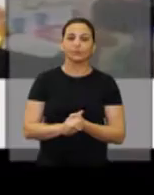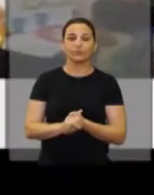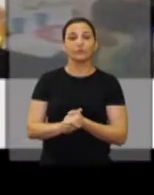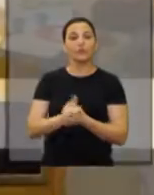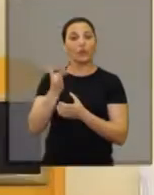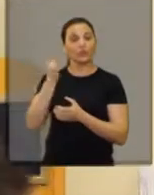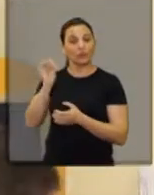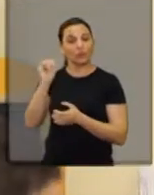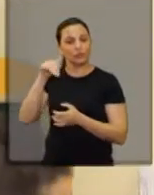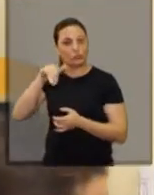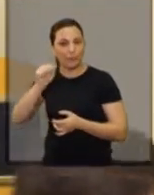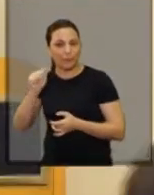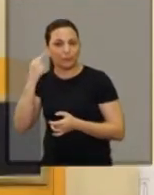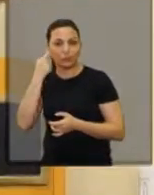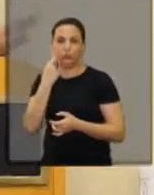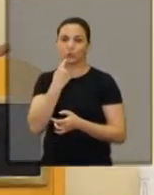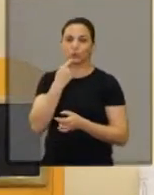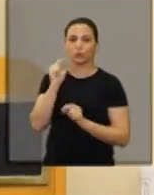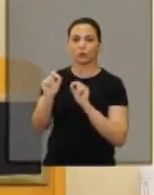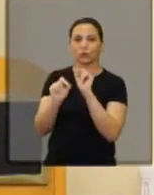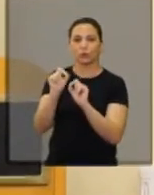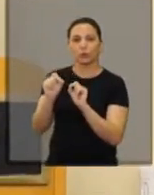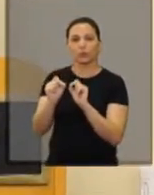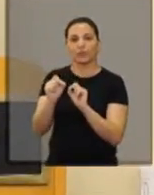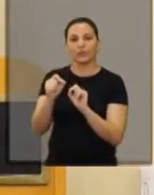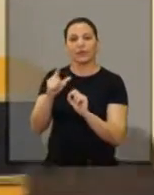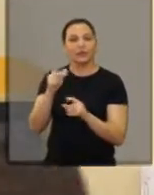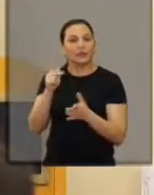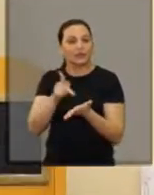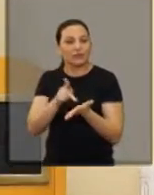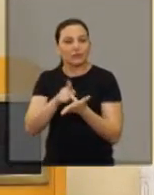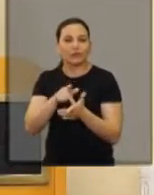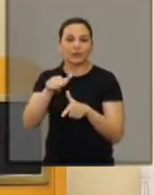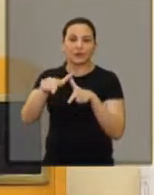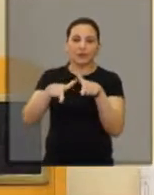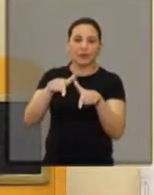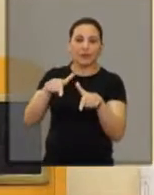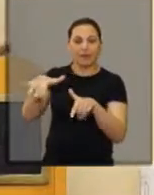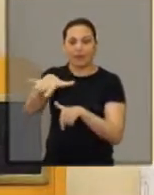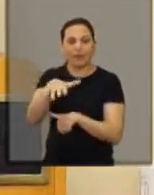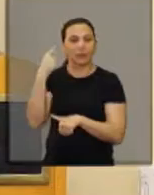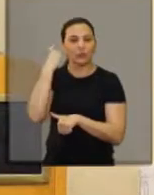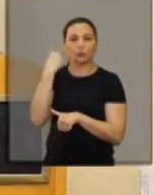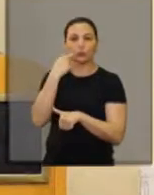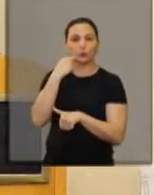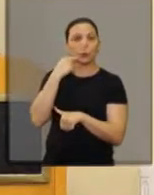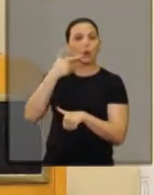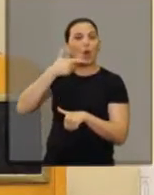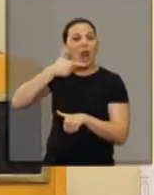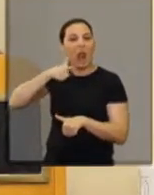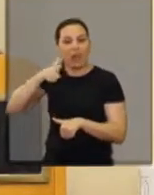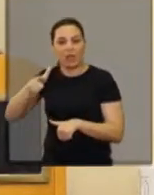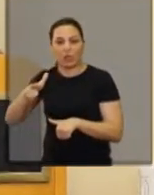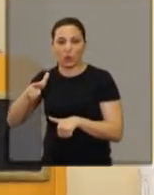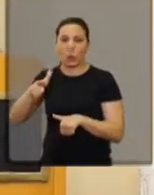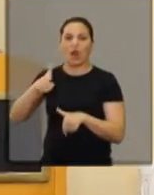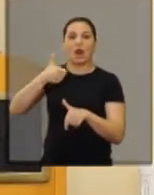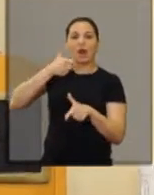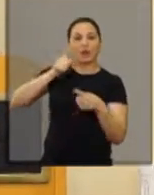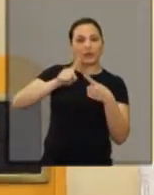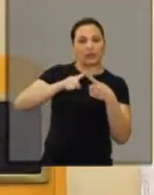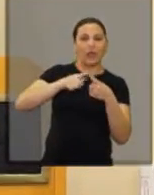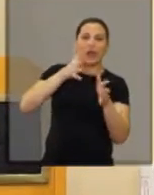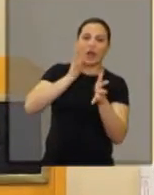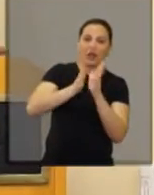Fundação Idioma Surdo, na verdade, ela vai trabalhar a questão dos surdos e das línguas, libras e a